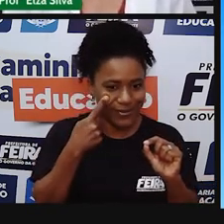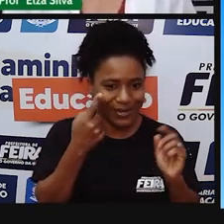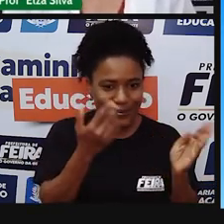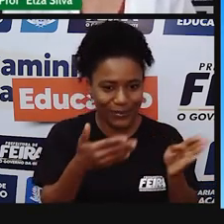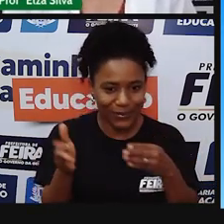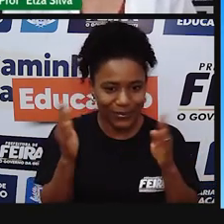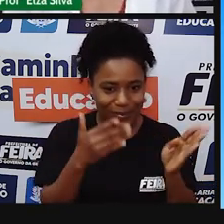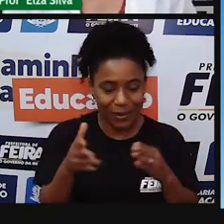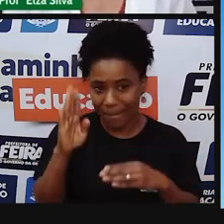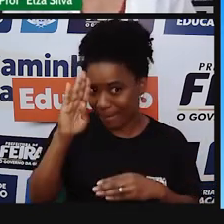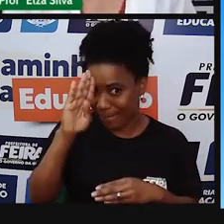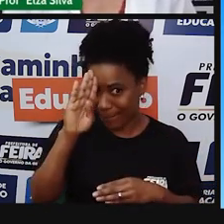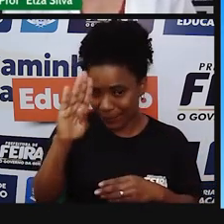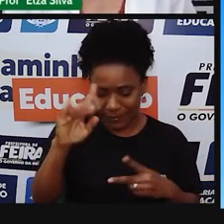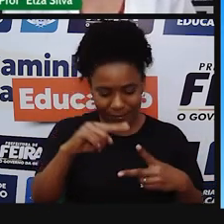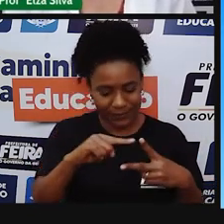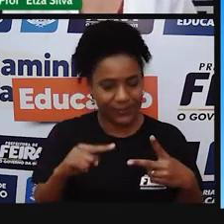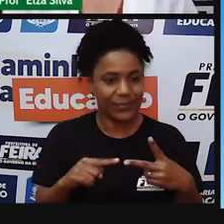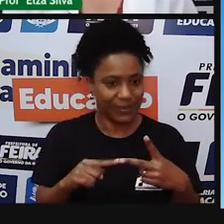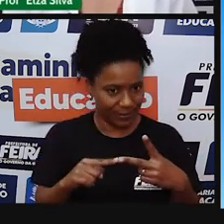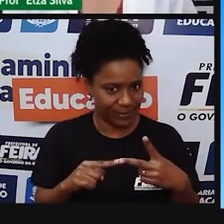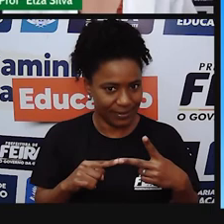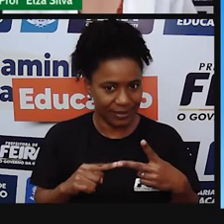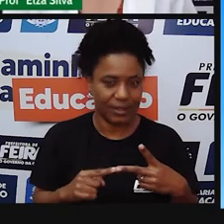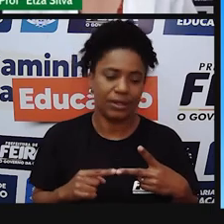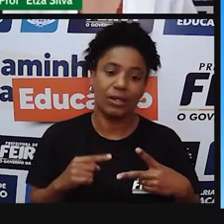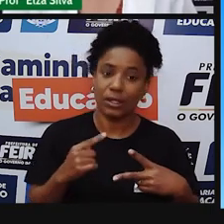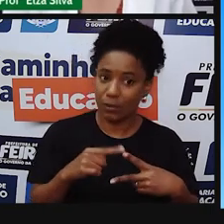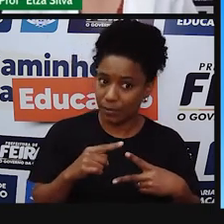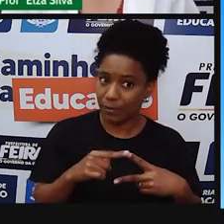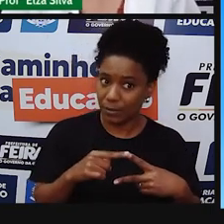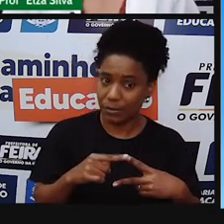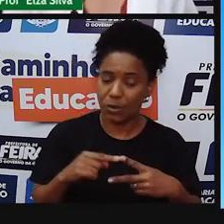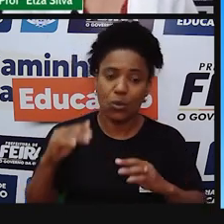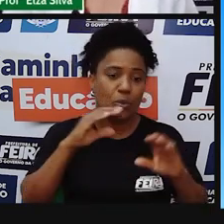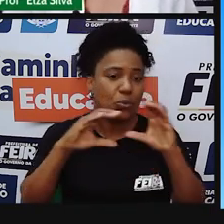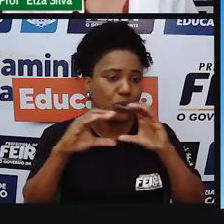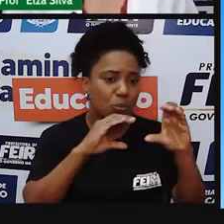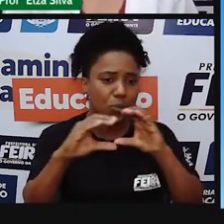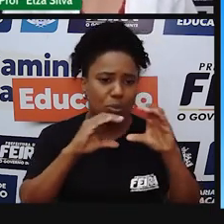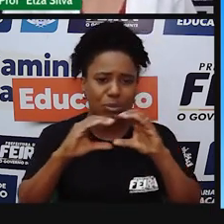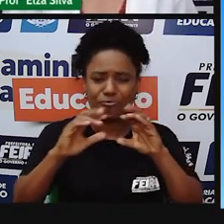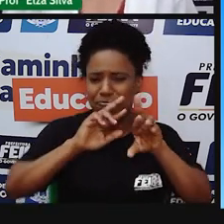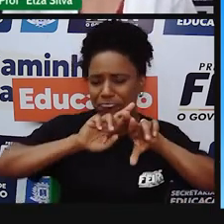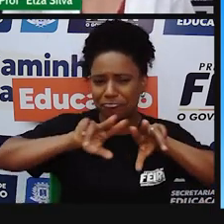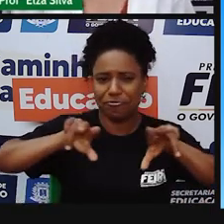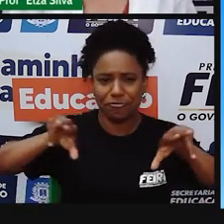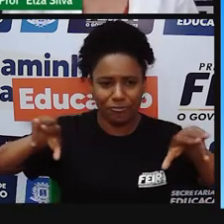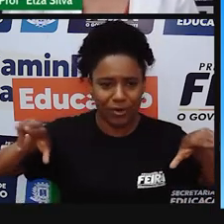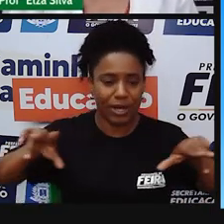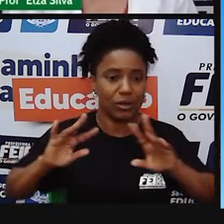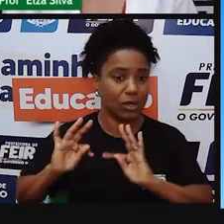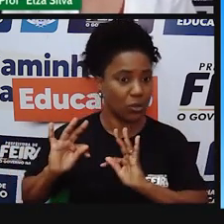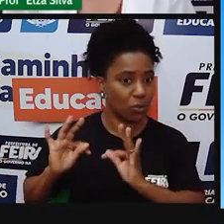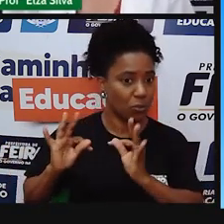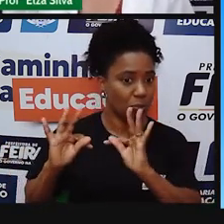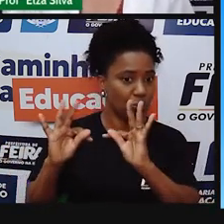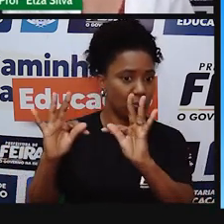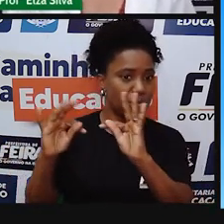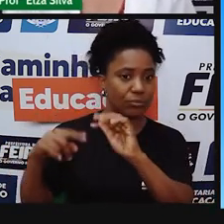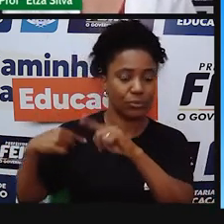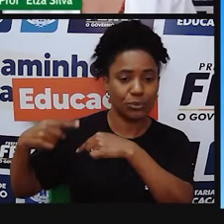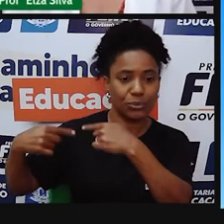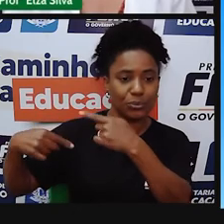os principais pontos da aula de hoje? Nós vimos que os meios de comunicação, eles foram evoluindo ao longo do